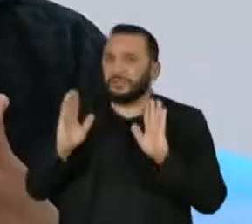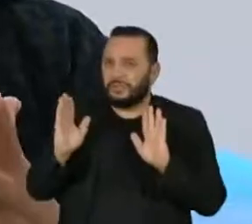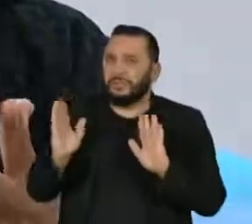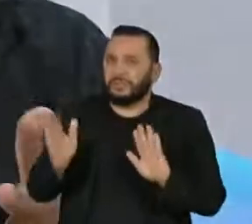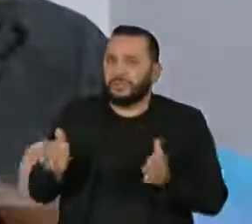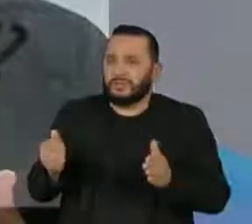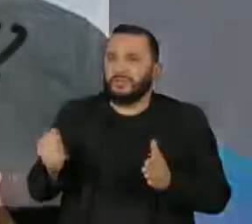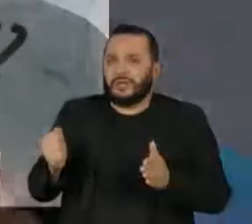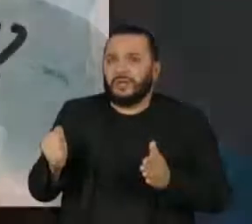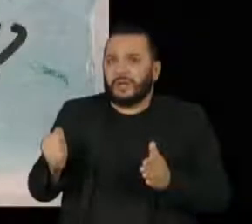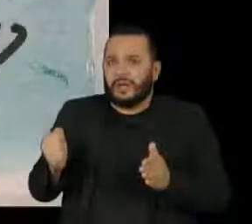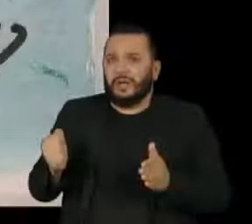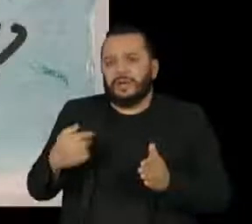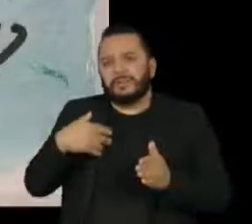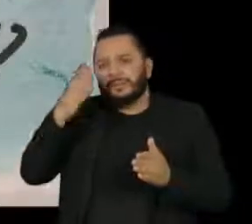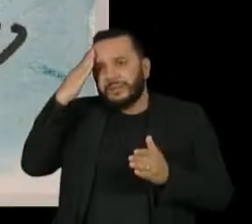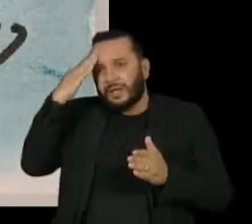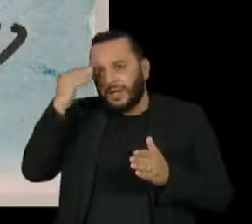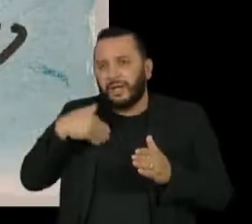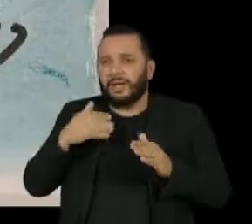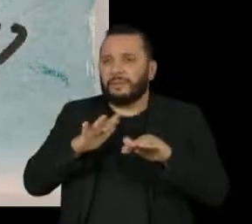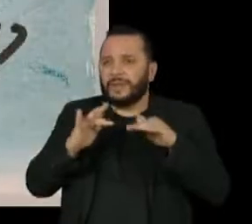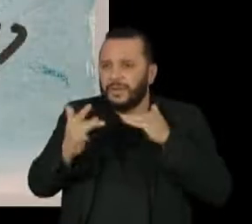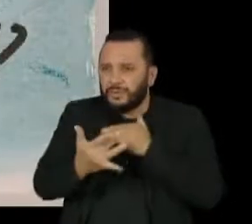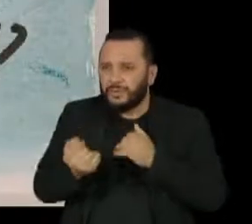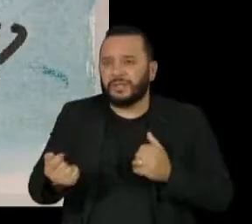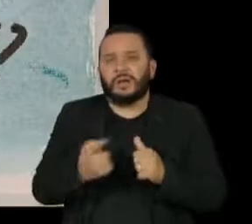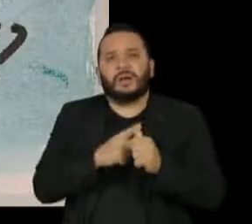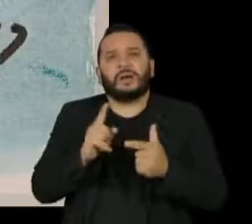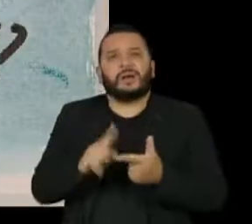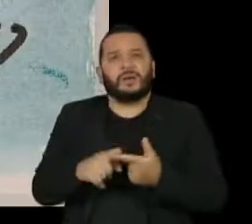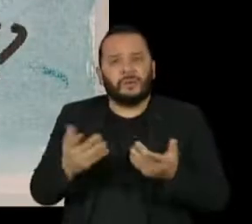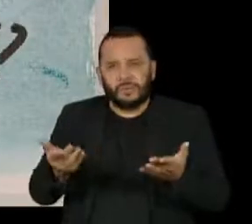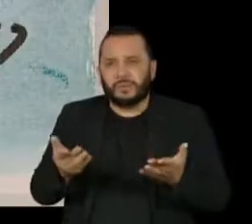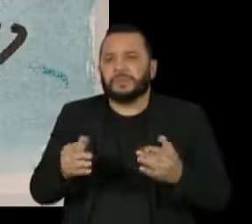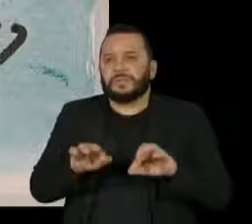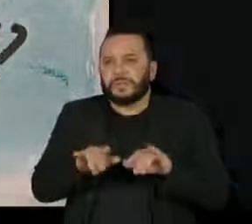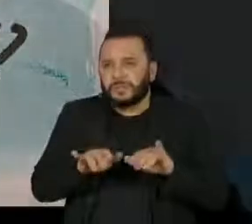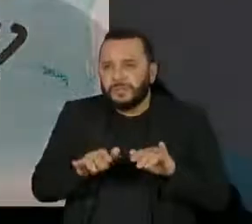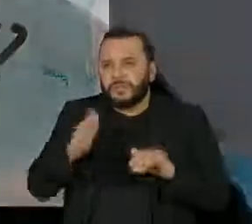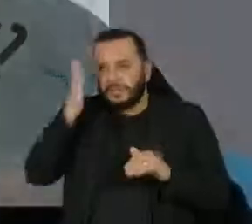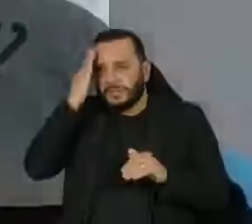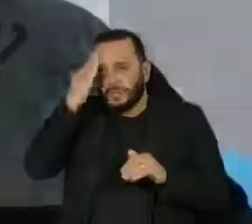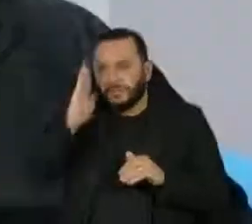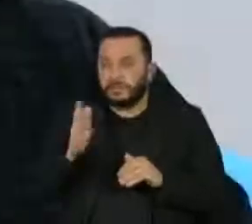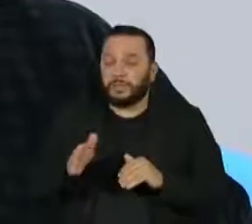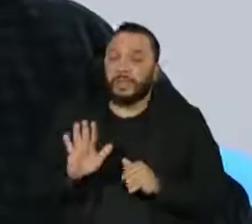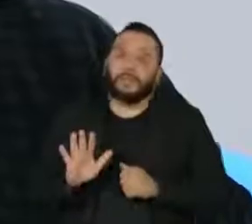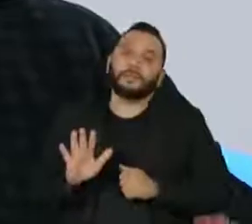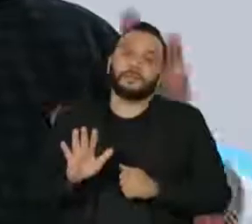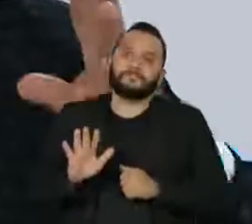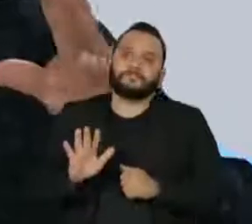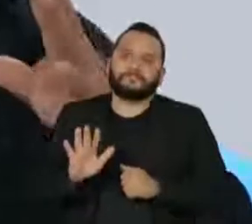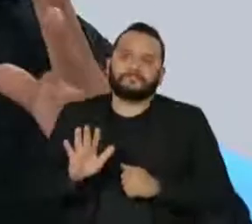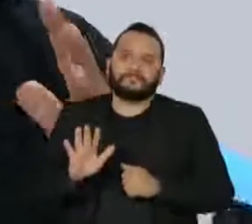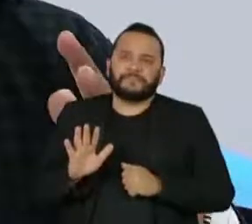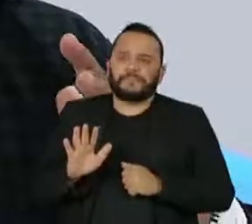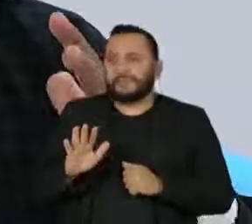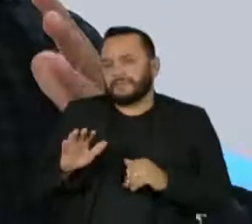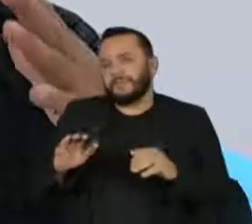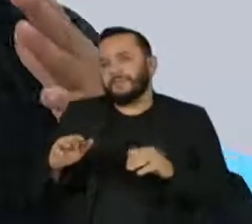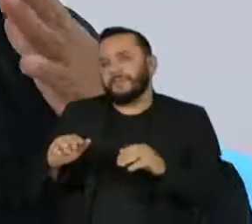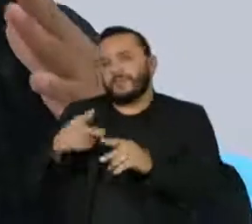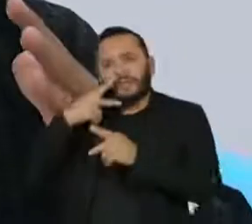as mídias sociais, esses novos mecanismos, meio que tem tirado daquela bolha